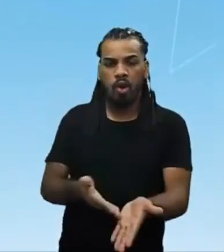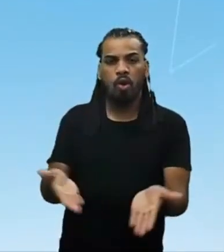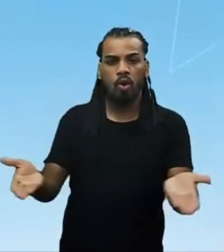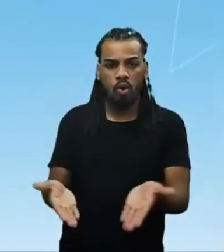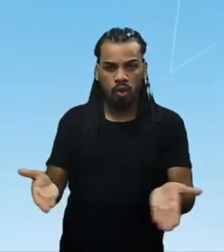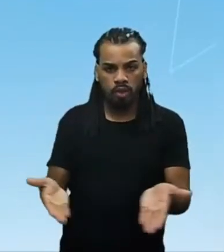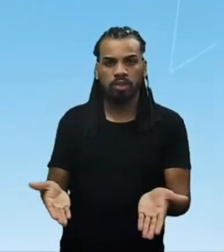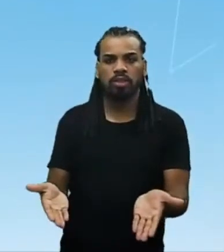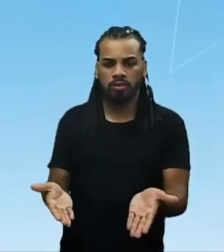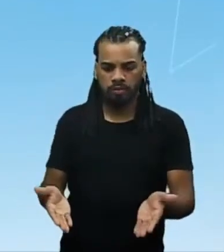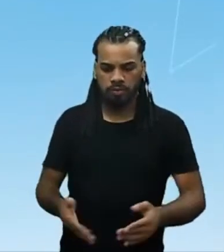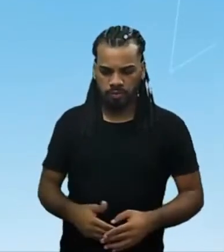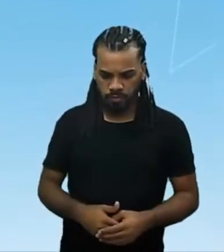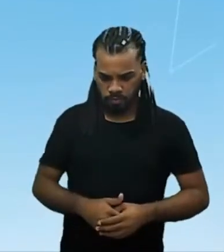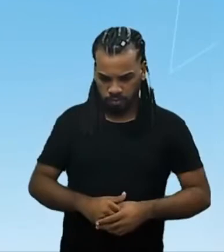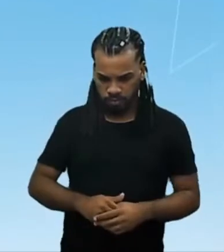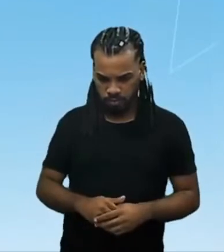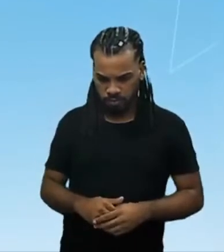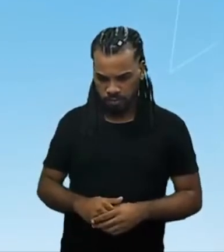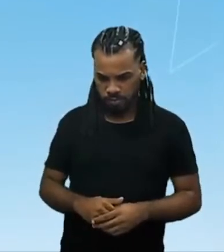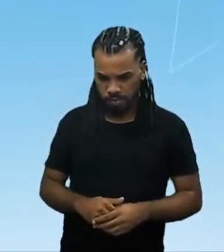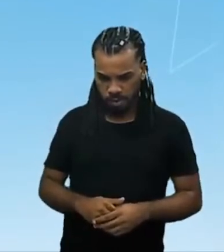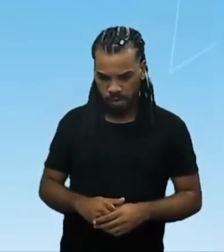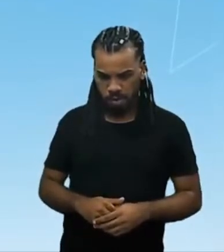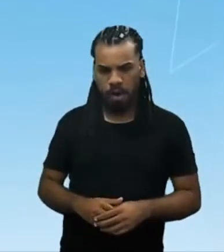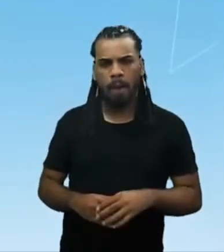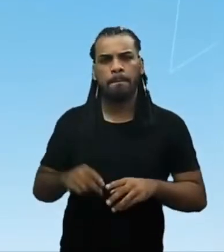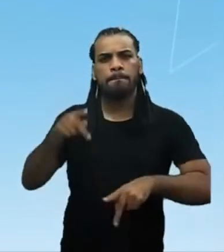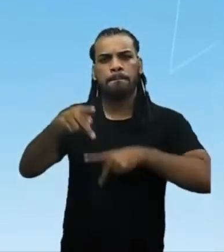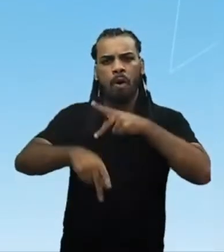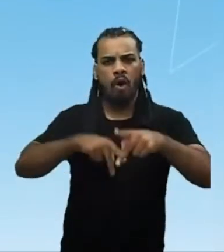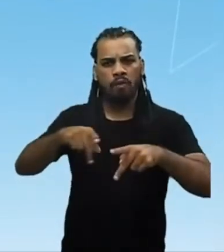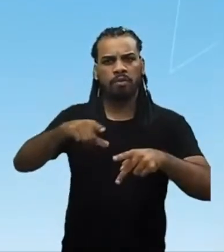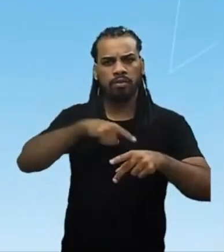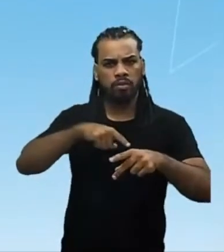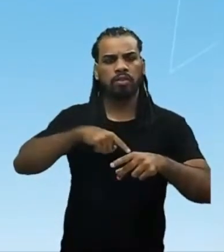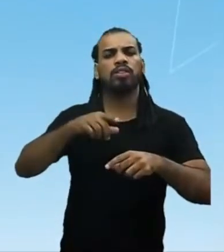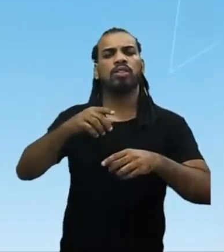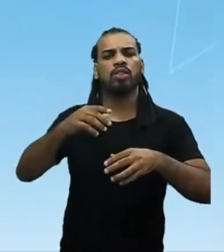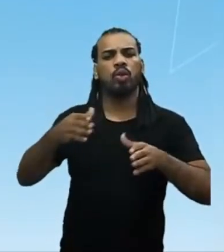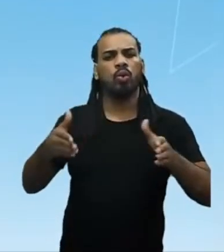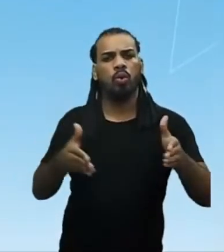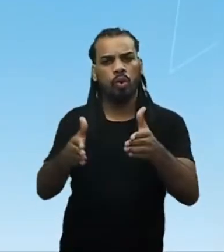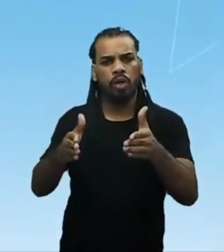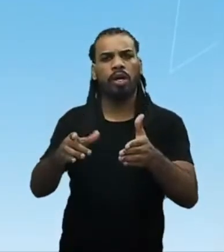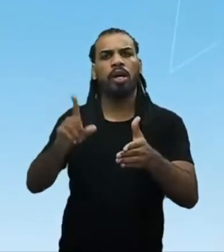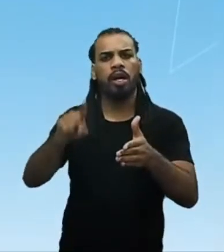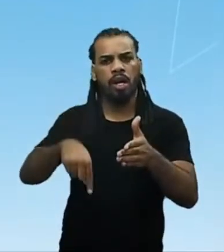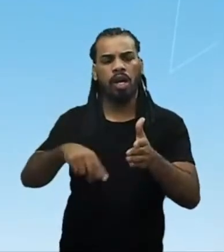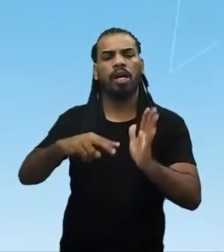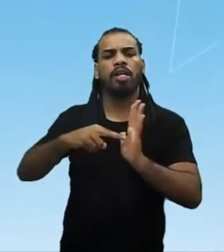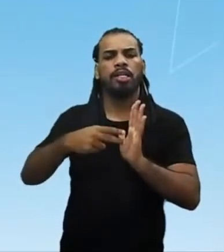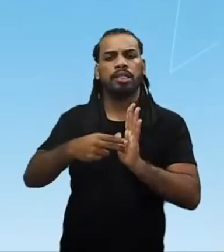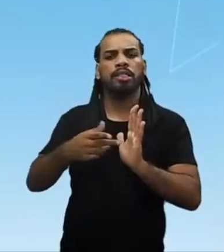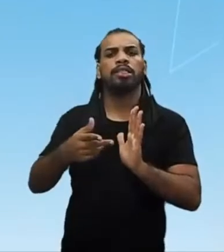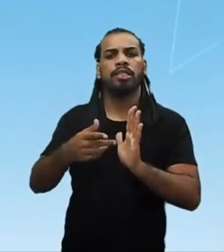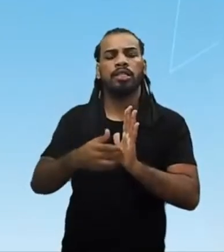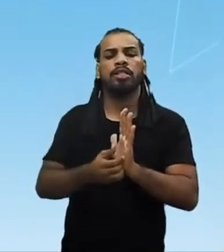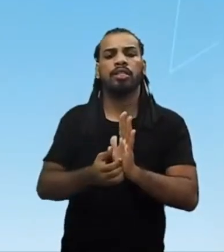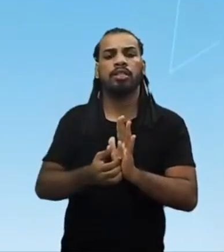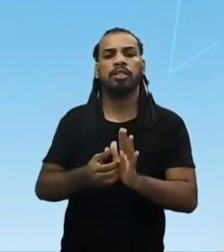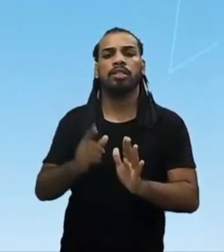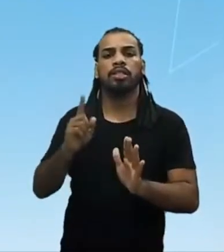de hoje. Alguns povos das regiões onde essas estradas passam dizem que essas estradas foram